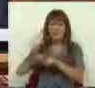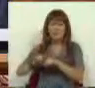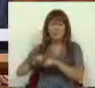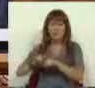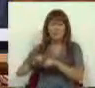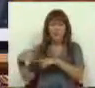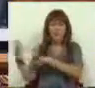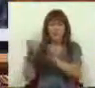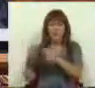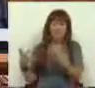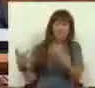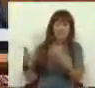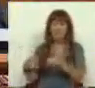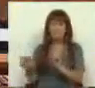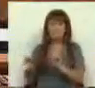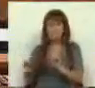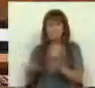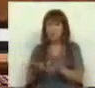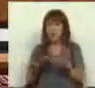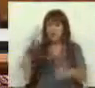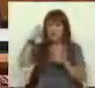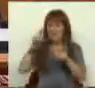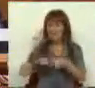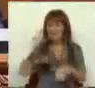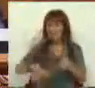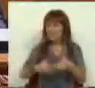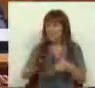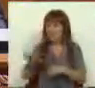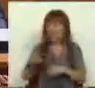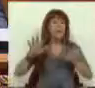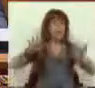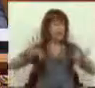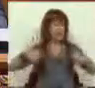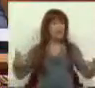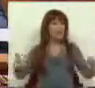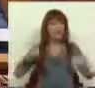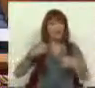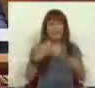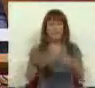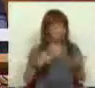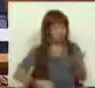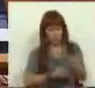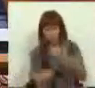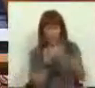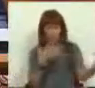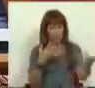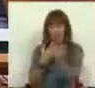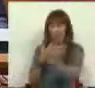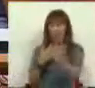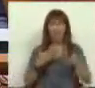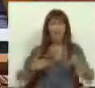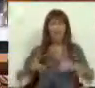legitimidade discutivas que não foram certamente equacionadas neste plano. Para terminar, perante tudo isto,